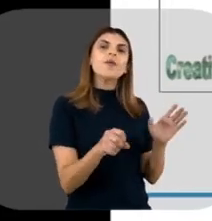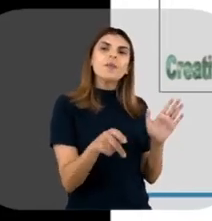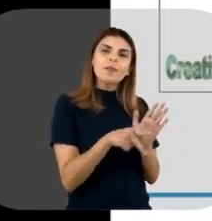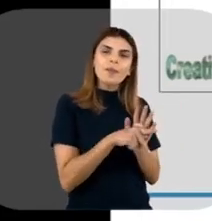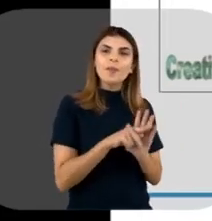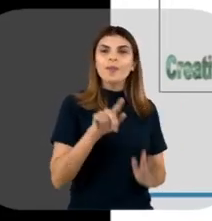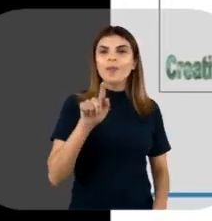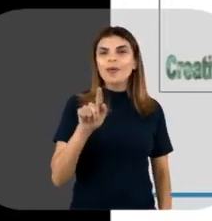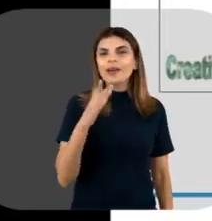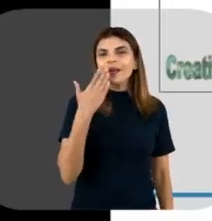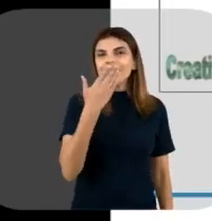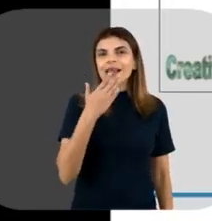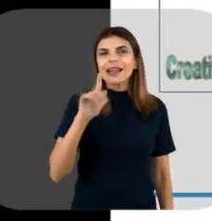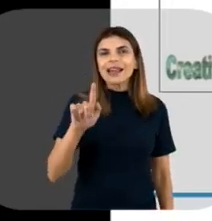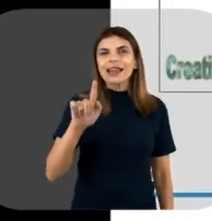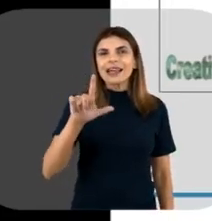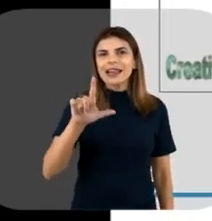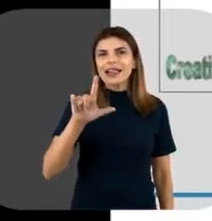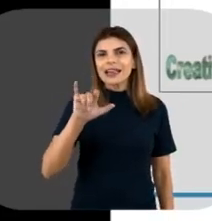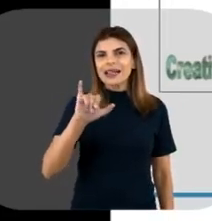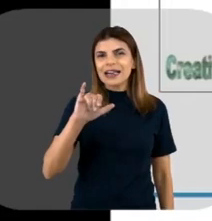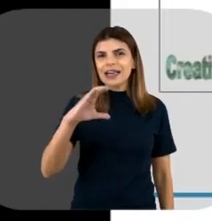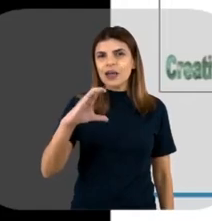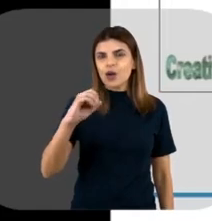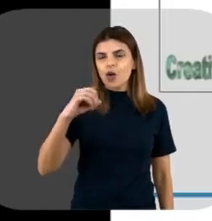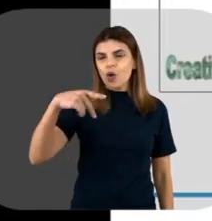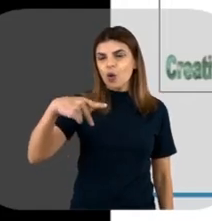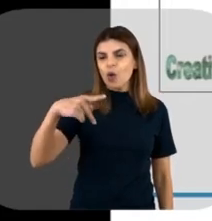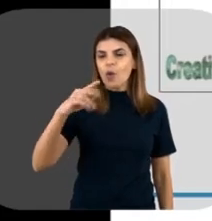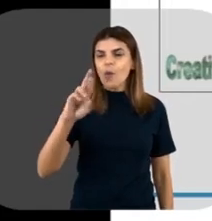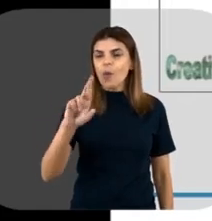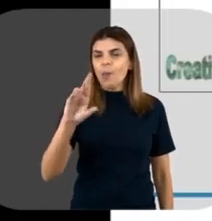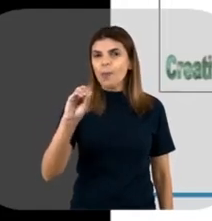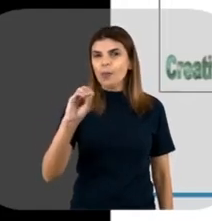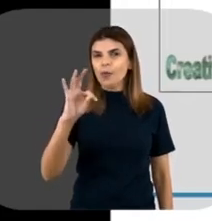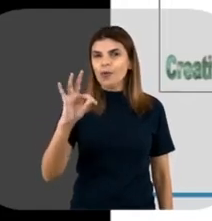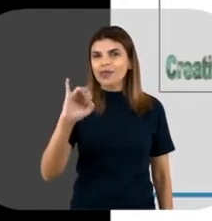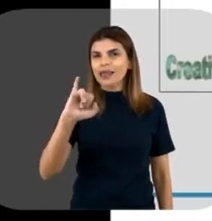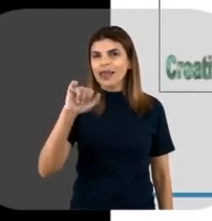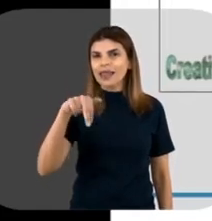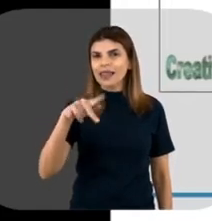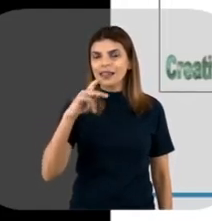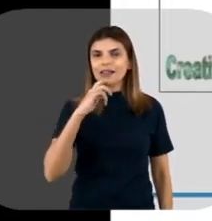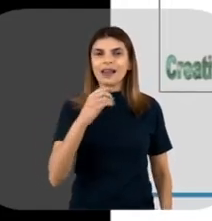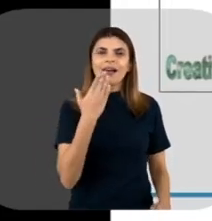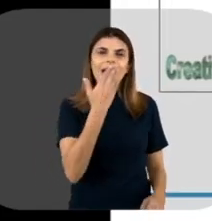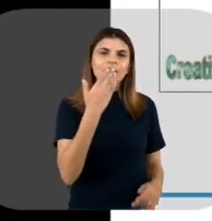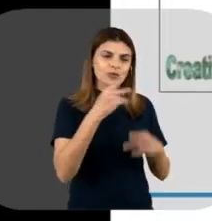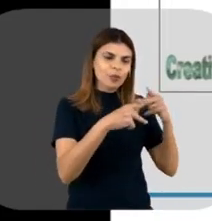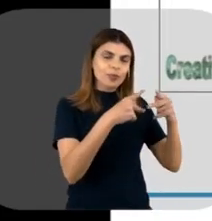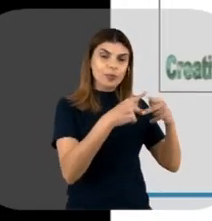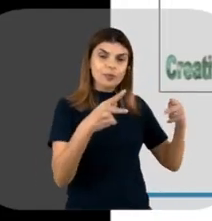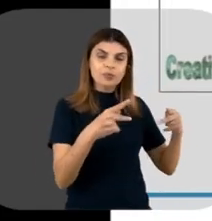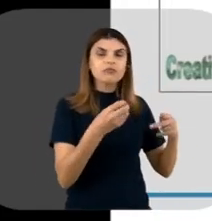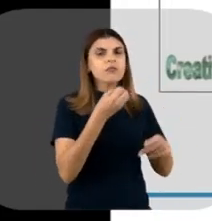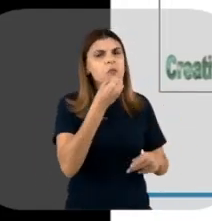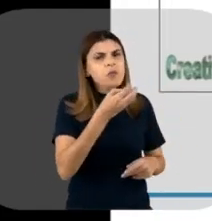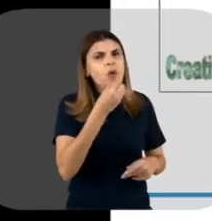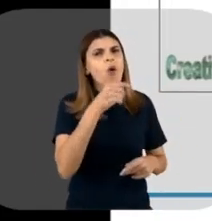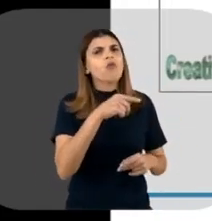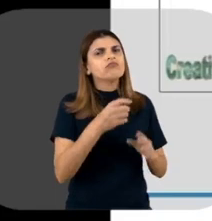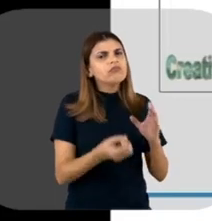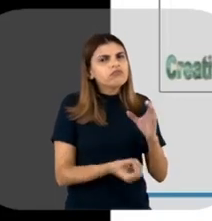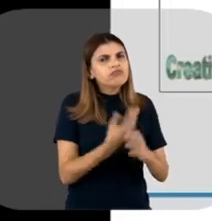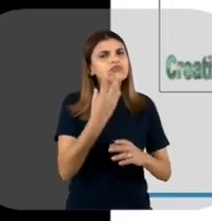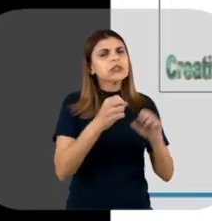glicosiladas, né? Então, glicoproteínas, elas são... O ideal é que elas